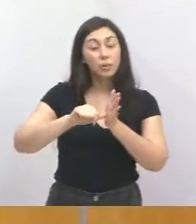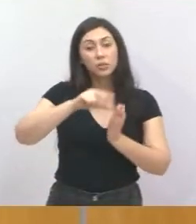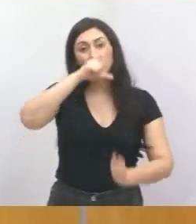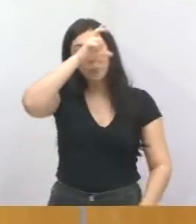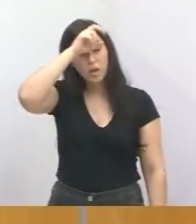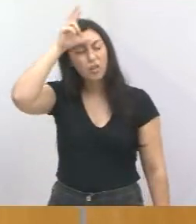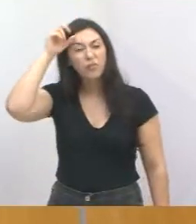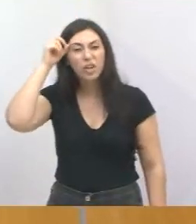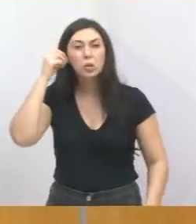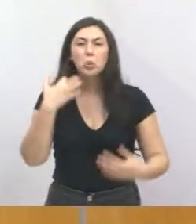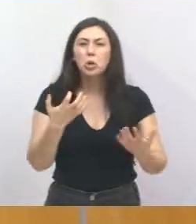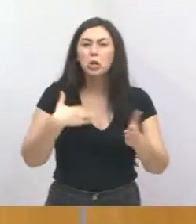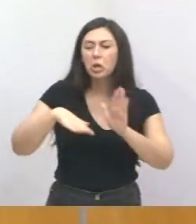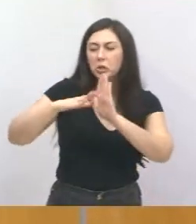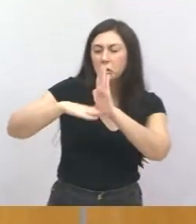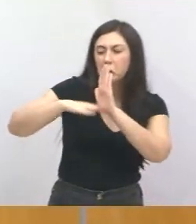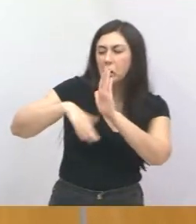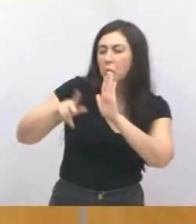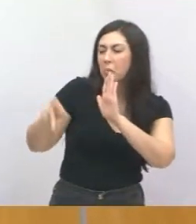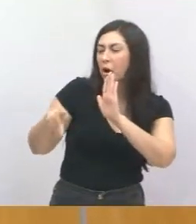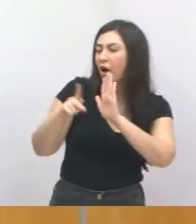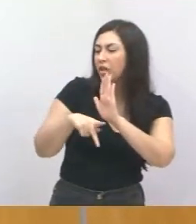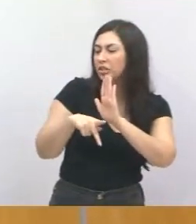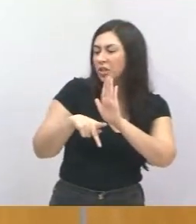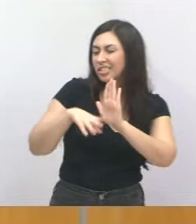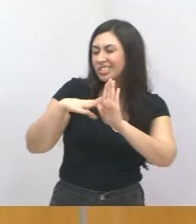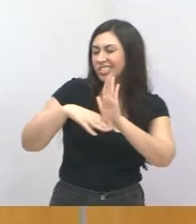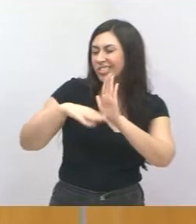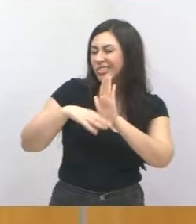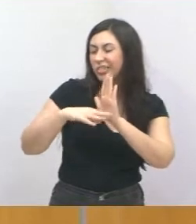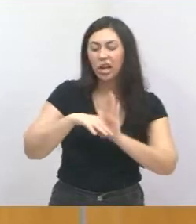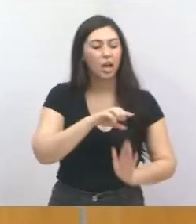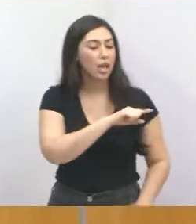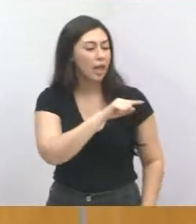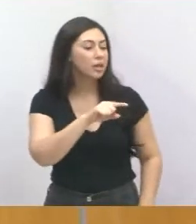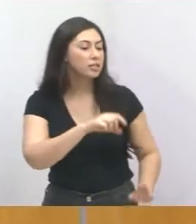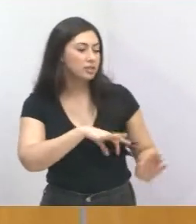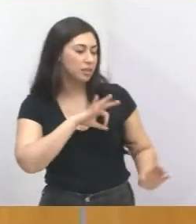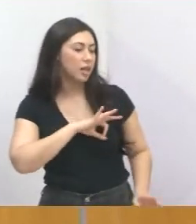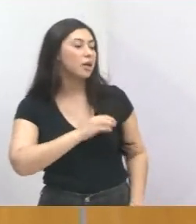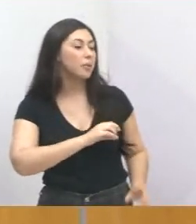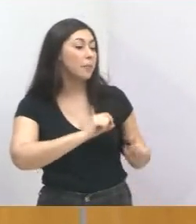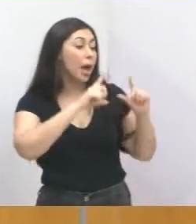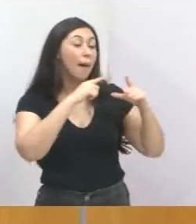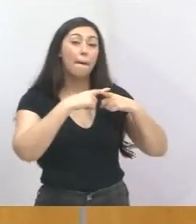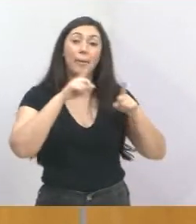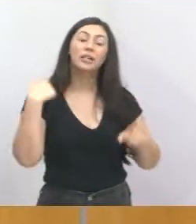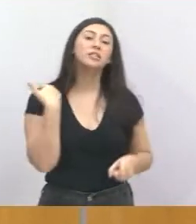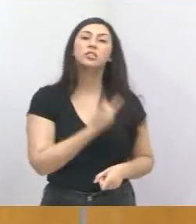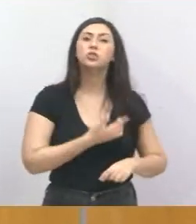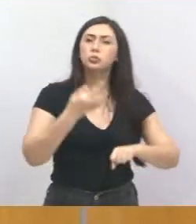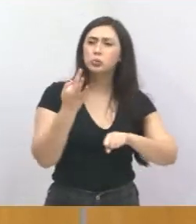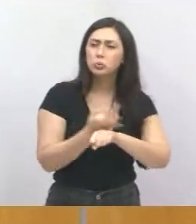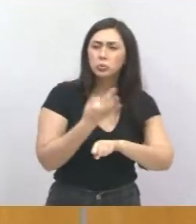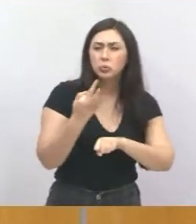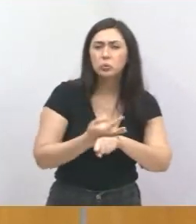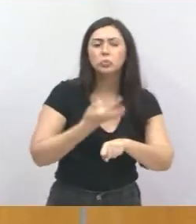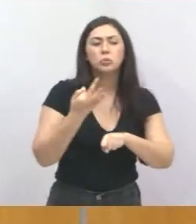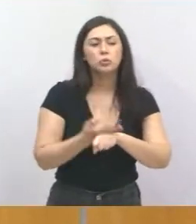quis excluir esses professores do reajuste dado aos demais servidores públicos, mas resistimos junto com as